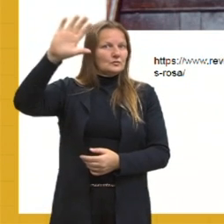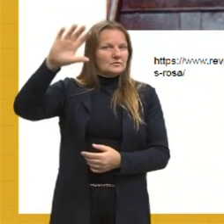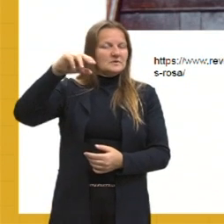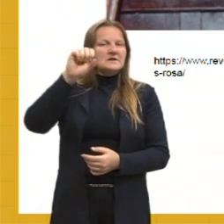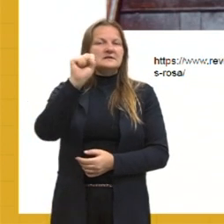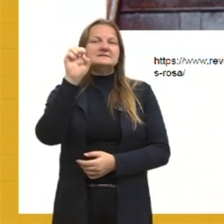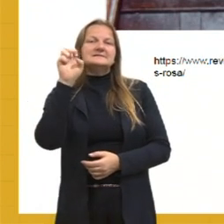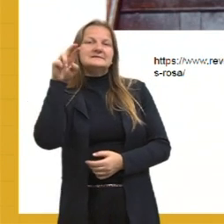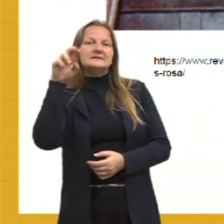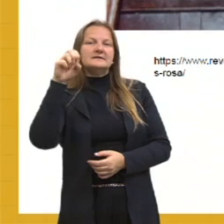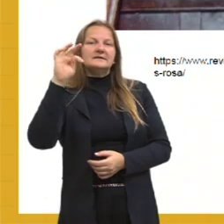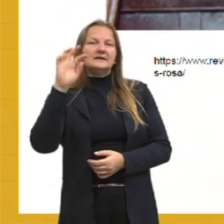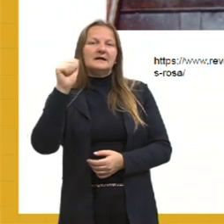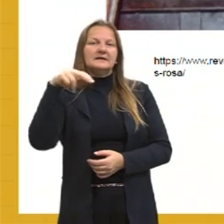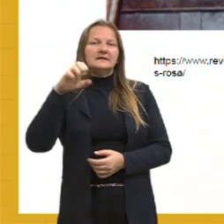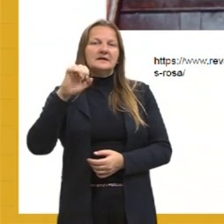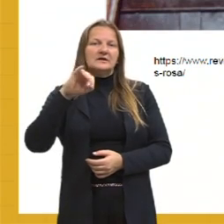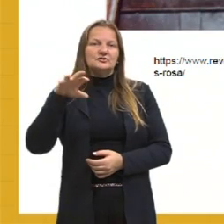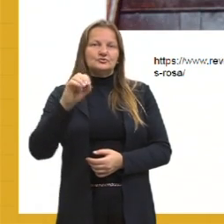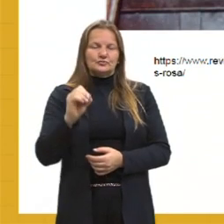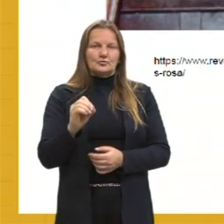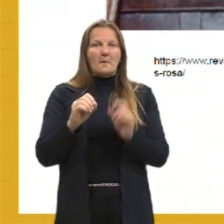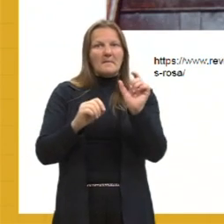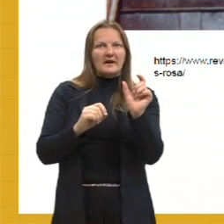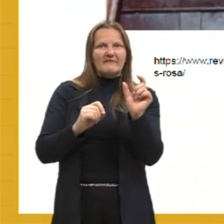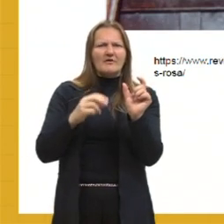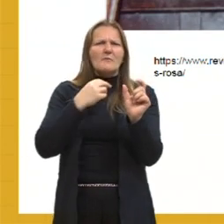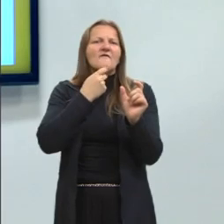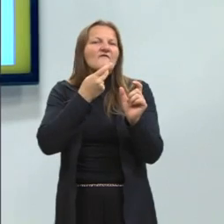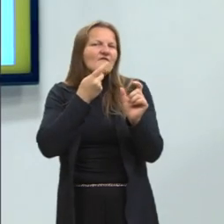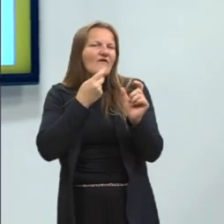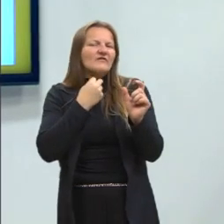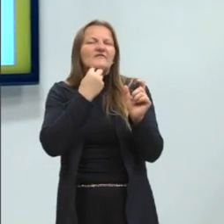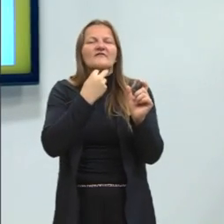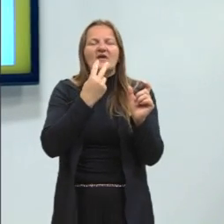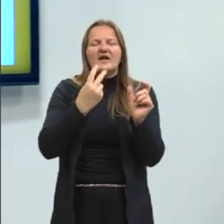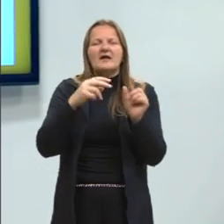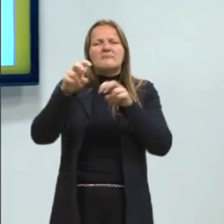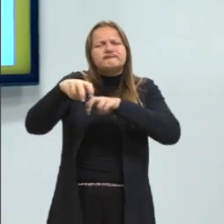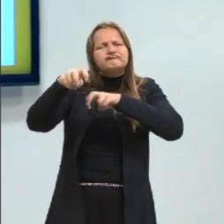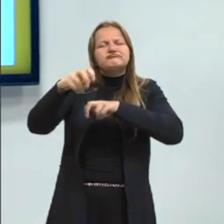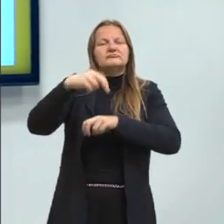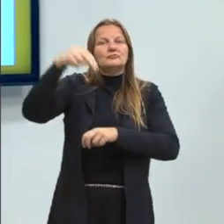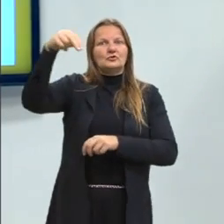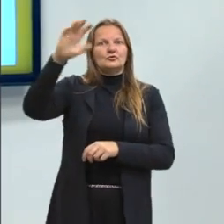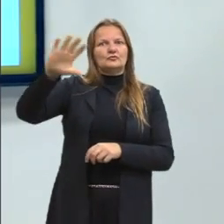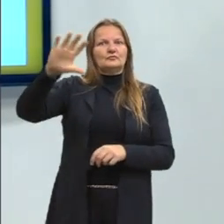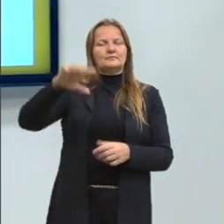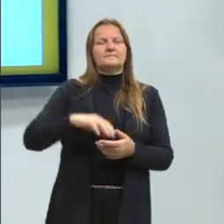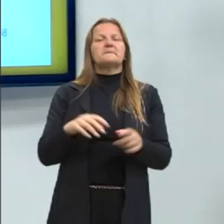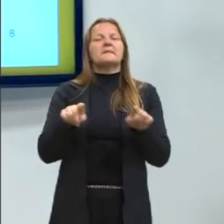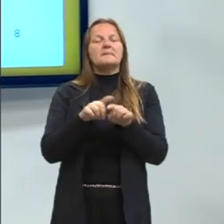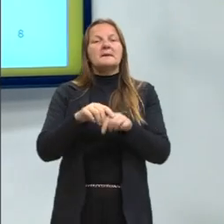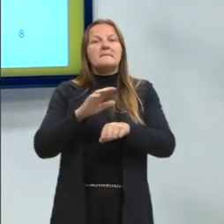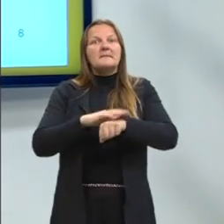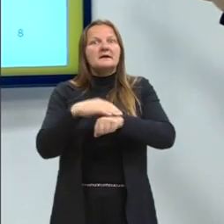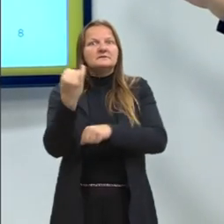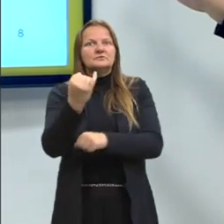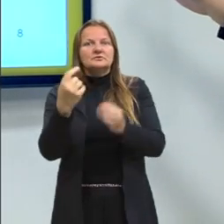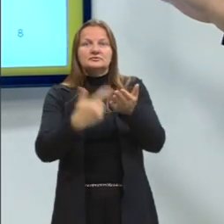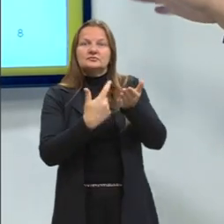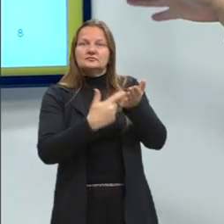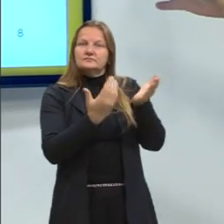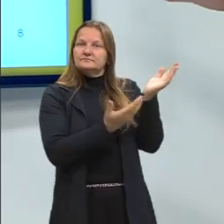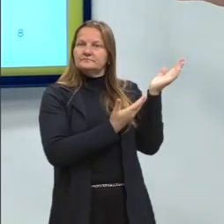modo de falar, que é o destacar dentro da obra, né? Como que fala esse jagunço lá do sertão? Principais obras, então, né? Eu